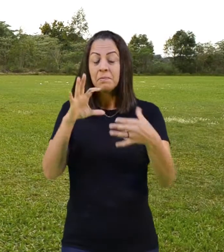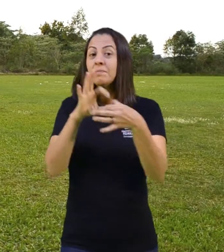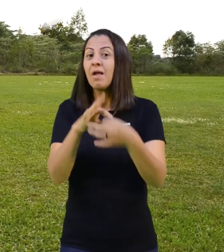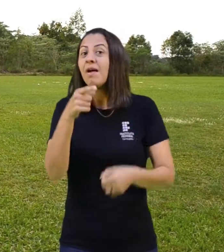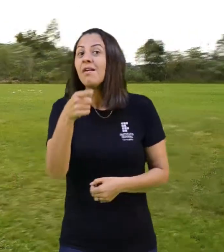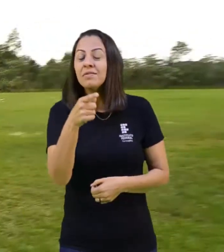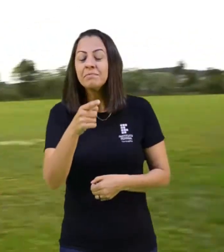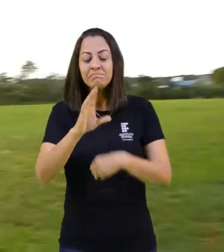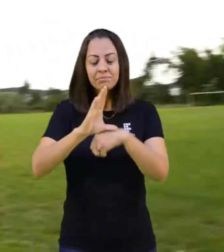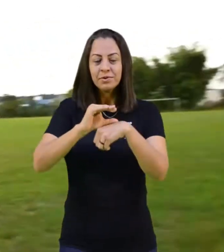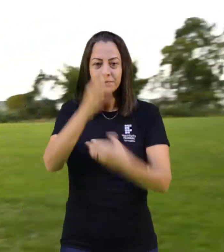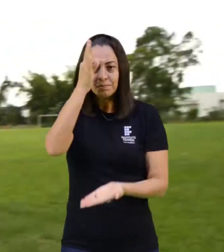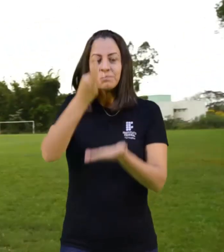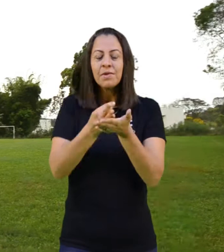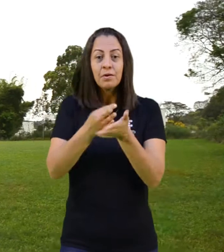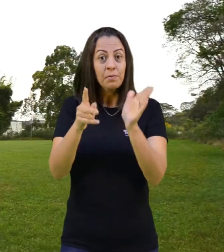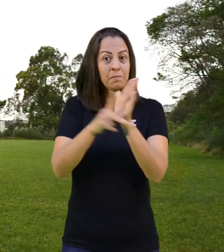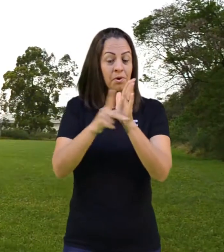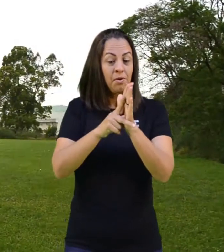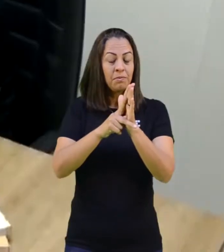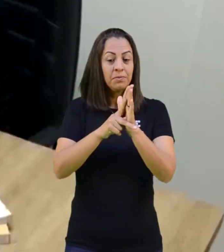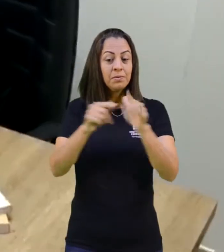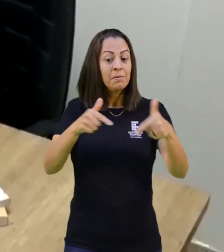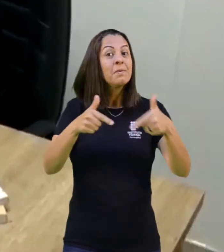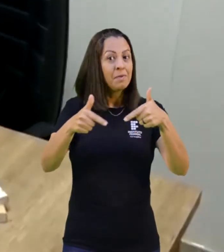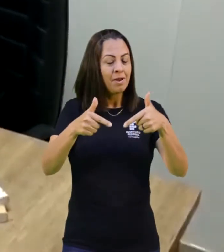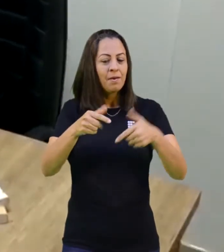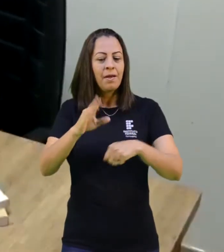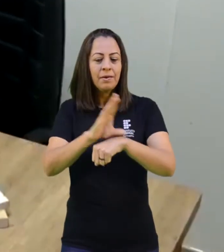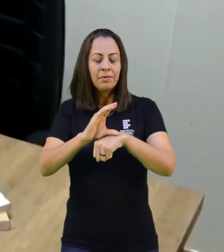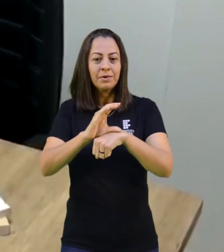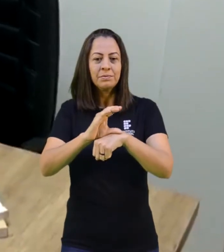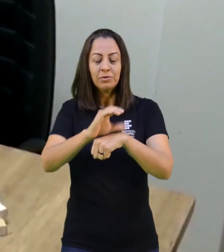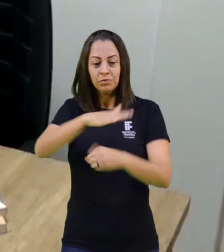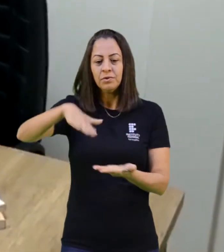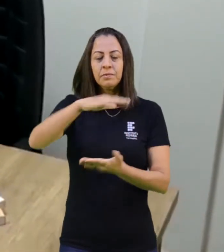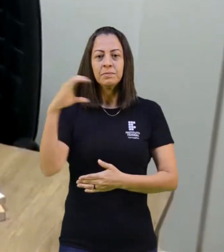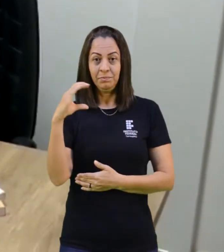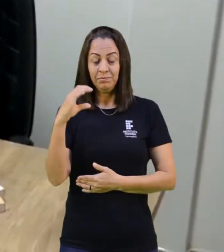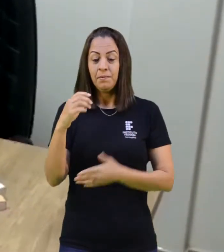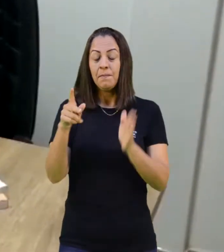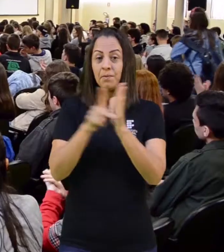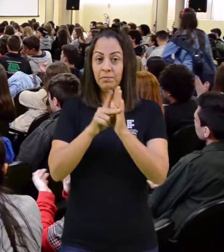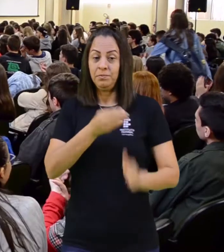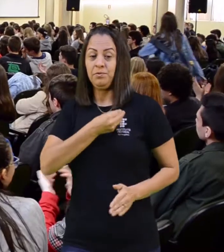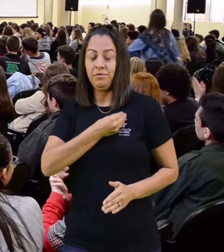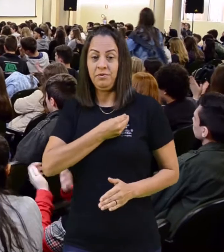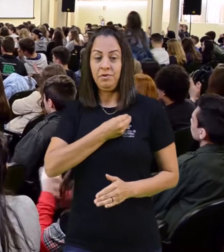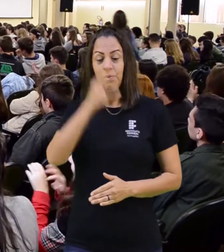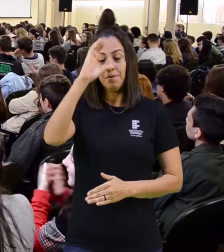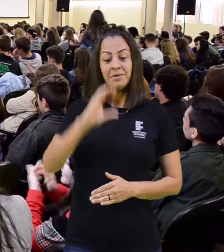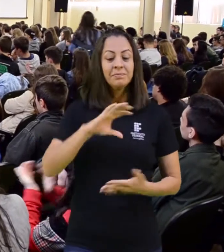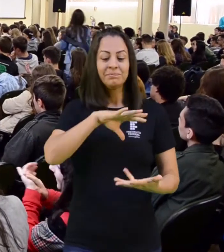a formação profissional integral, você alia conhecimentos técnicos necessários ao mundo do trabalho e conhecimentos gerais e científicos